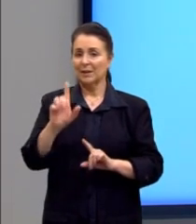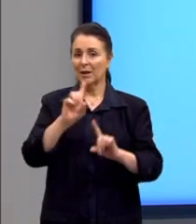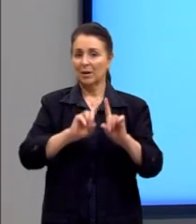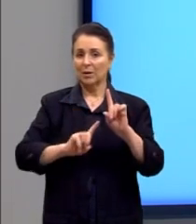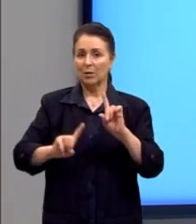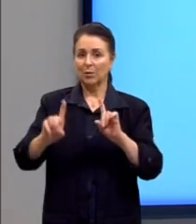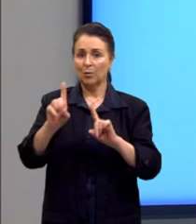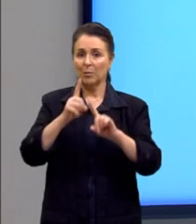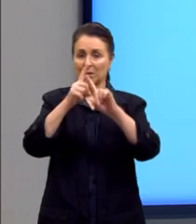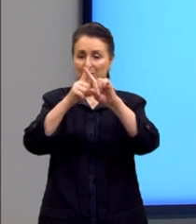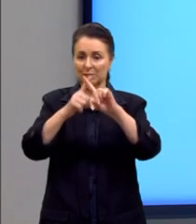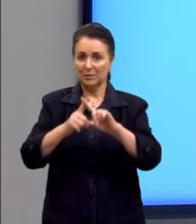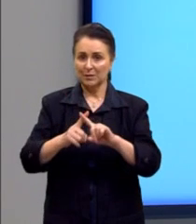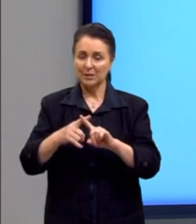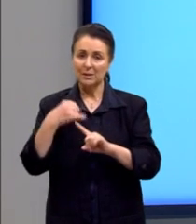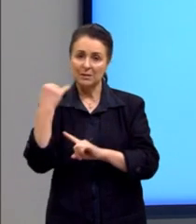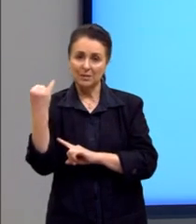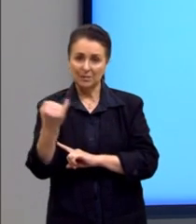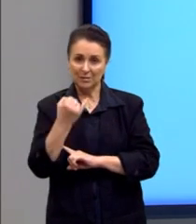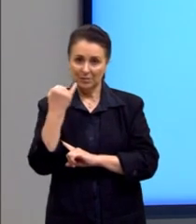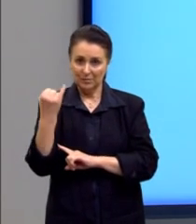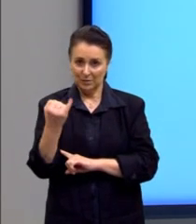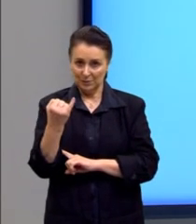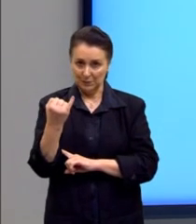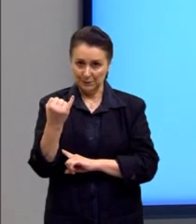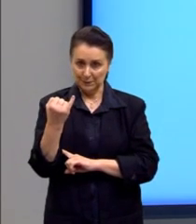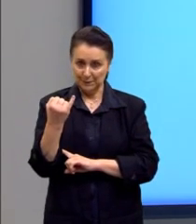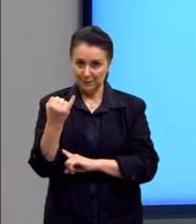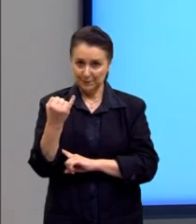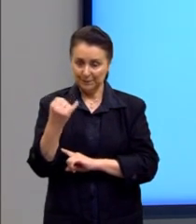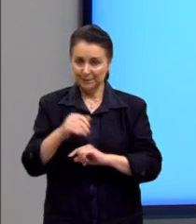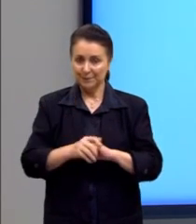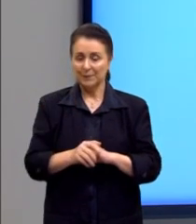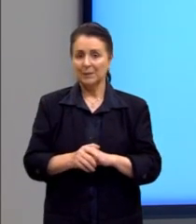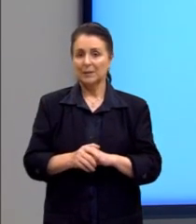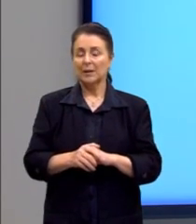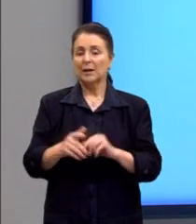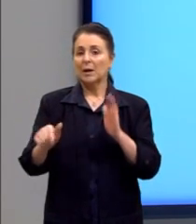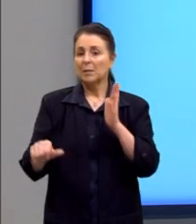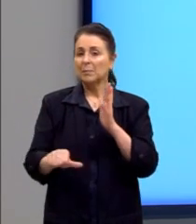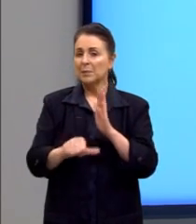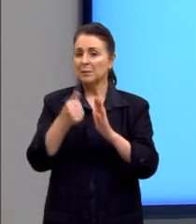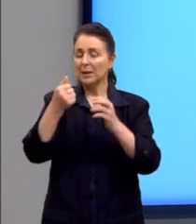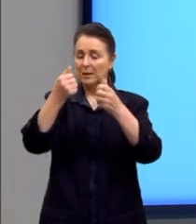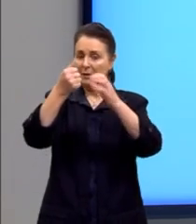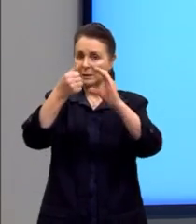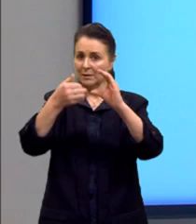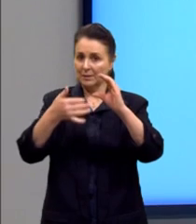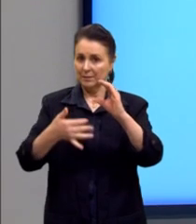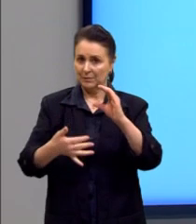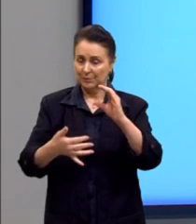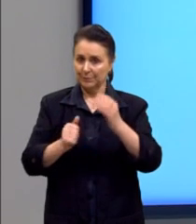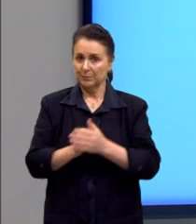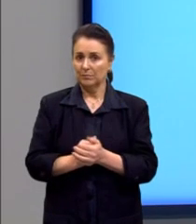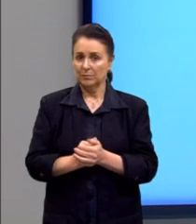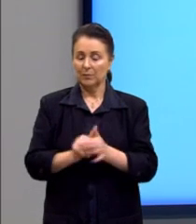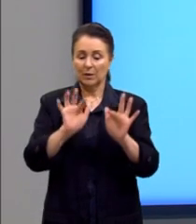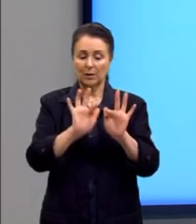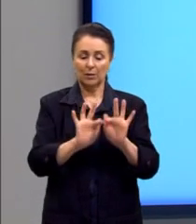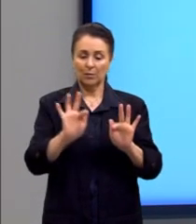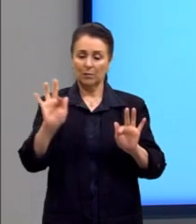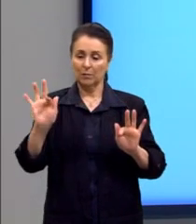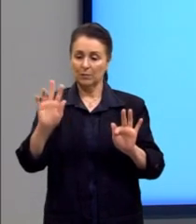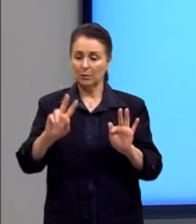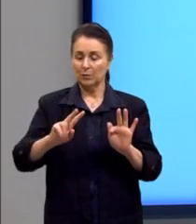Algumas propriedades importantes que a gente considera, então, a primeira das propriedades. Em uma função